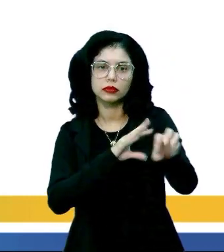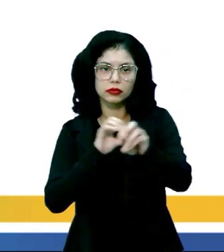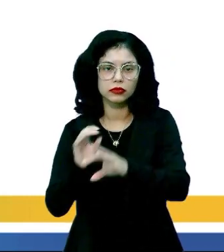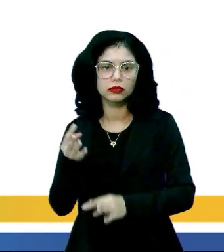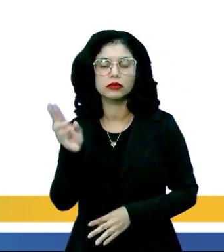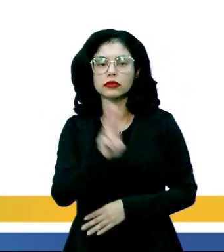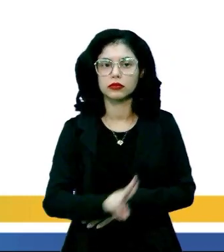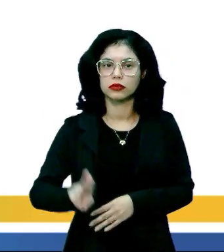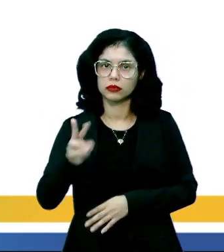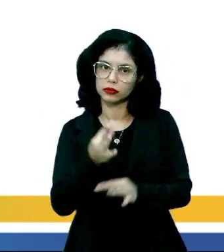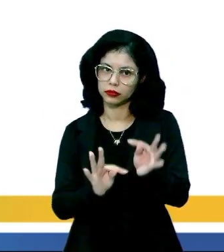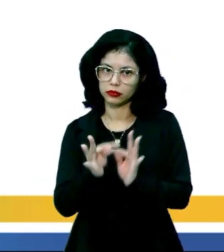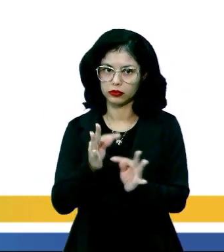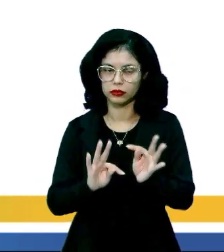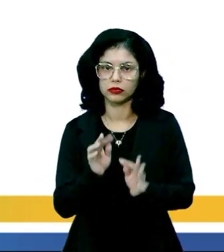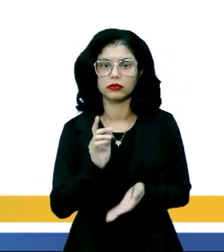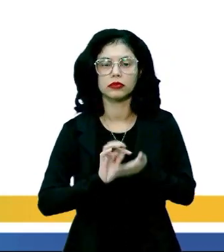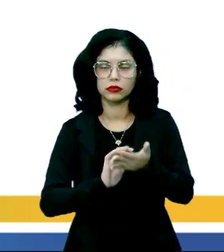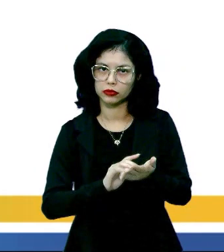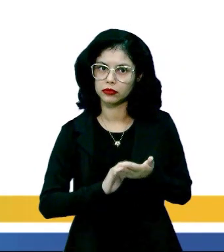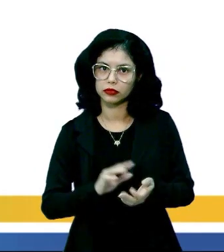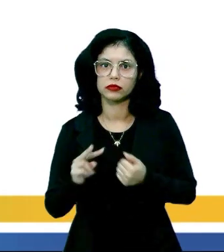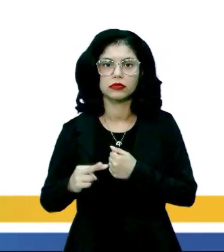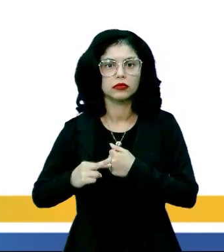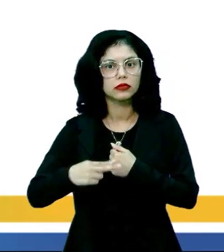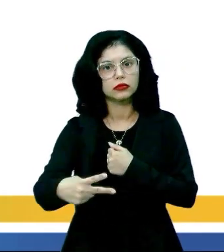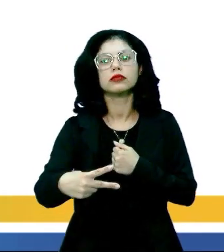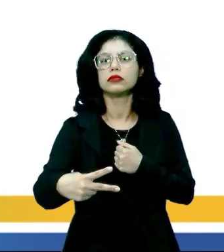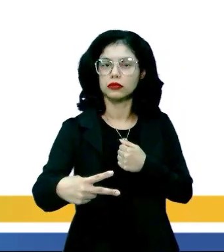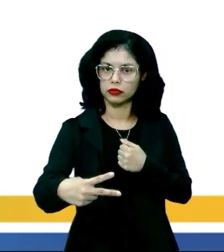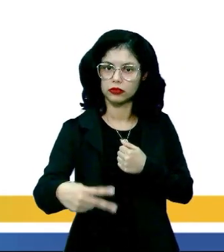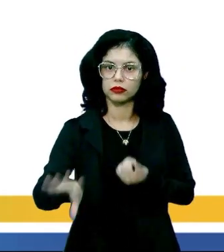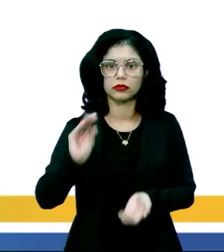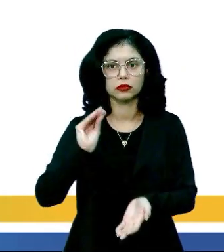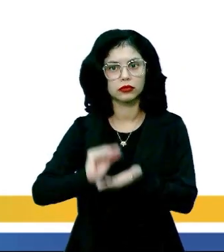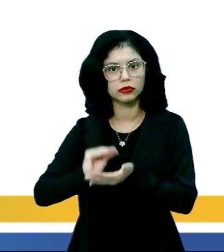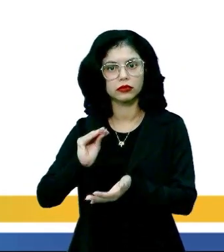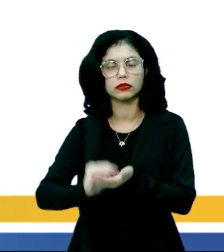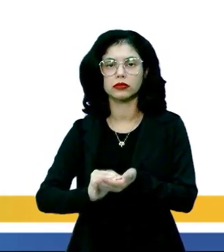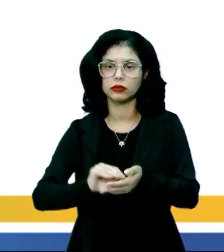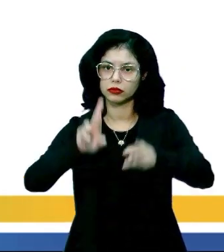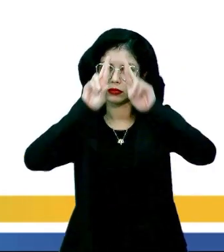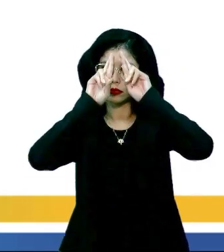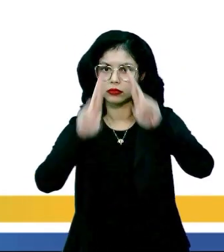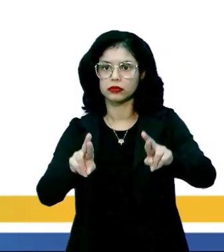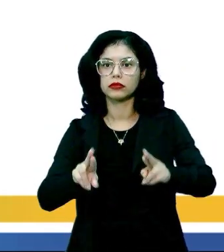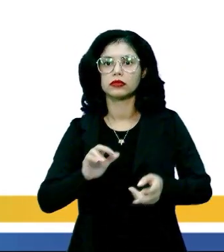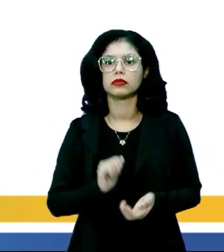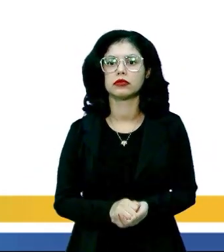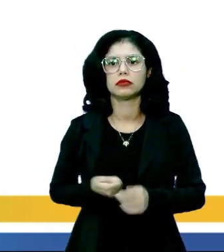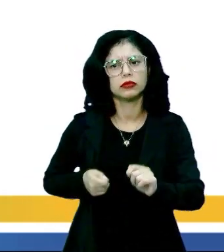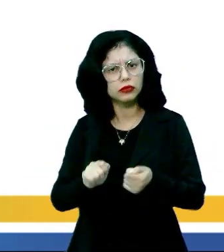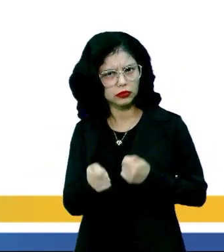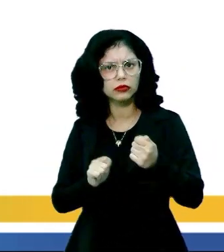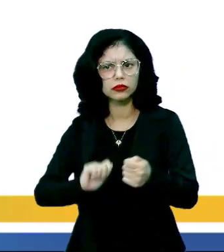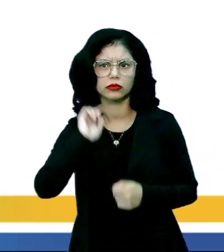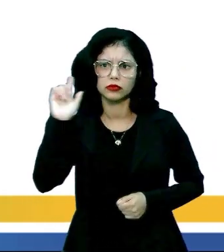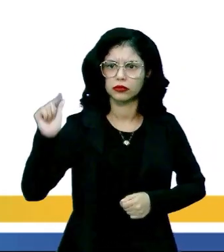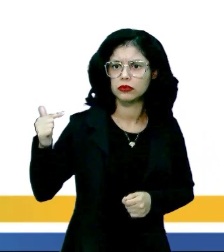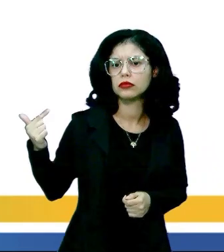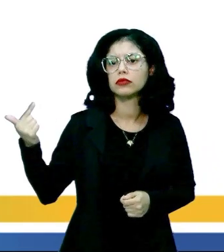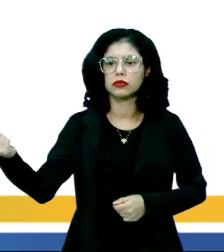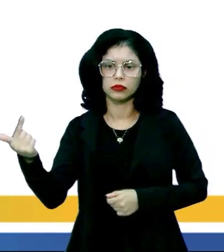educação no uso das tecnologias digitais. Consequentemente, falta respeito